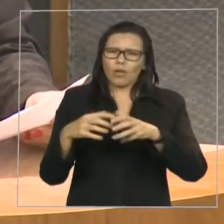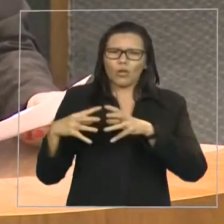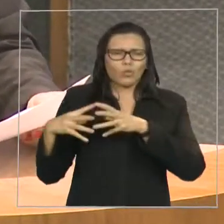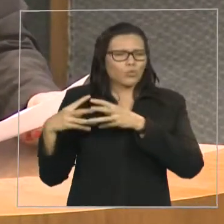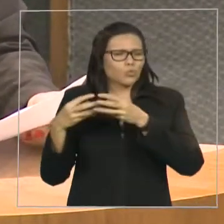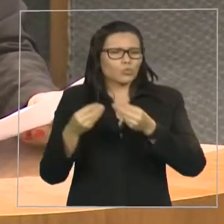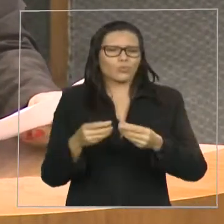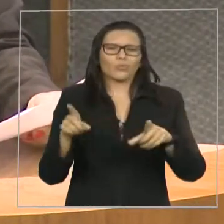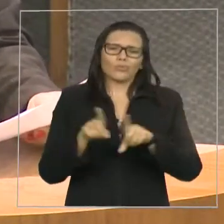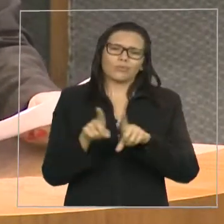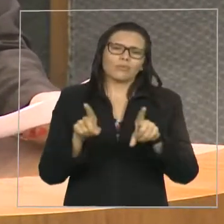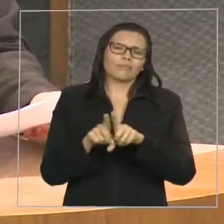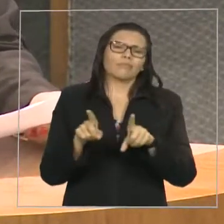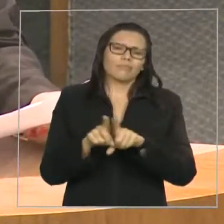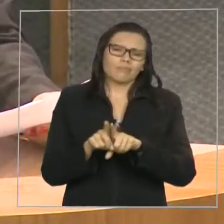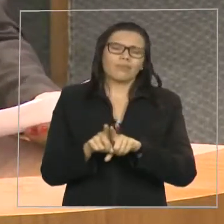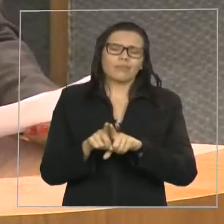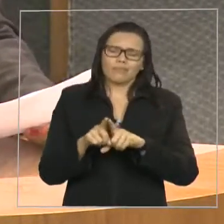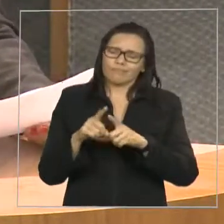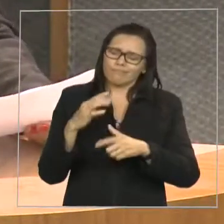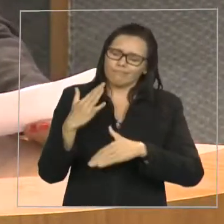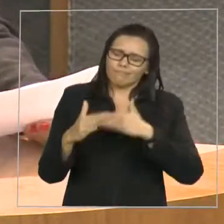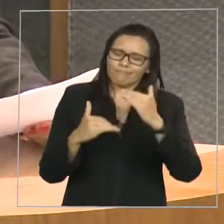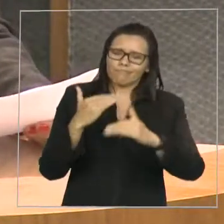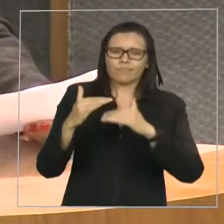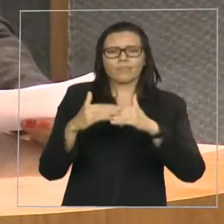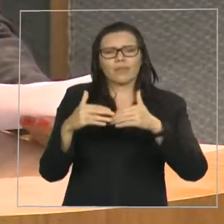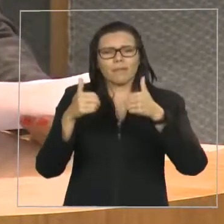mulheres, mas para os homens e em todos os sentidos.